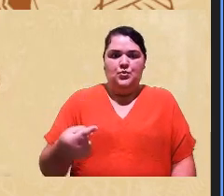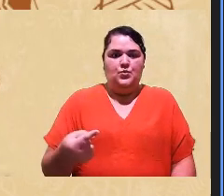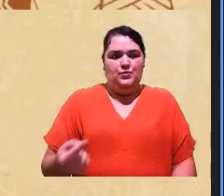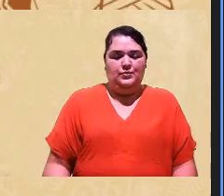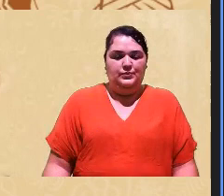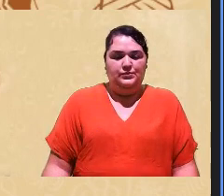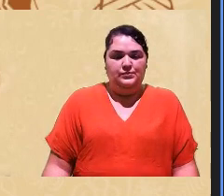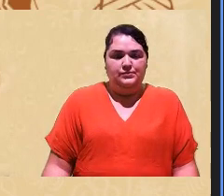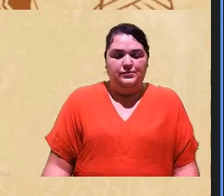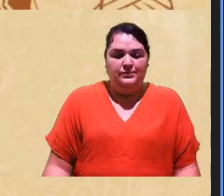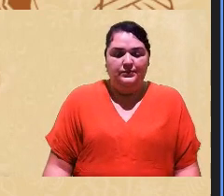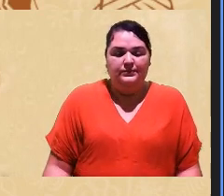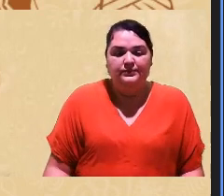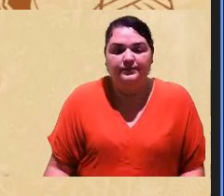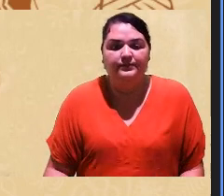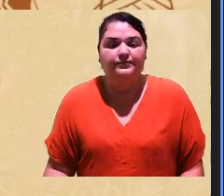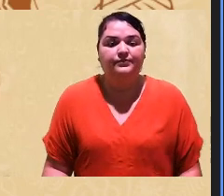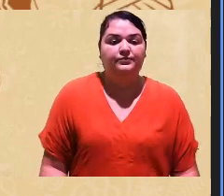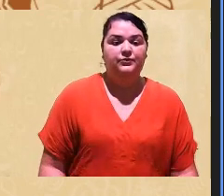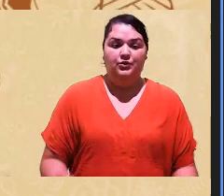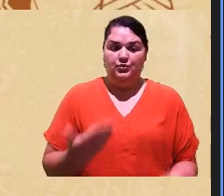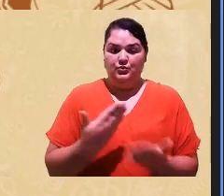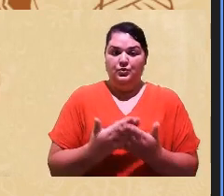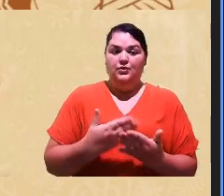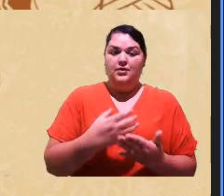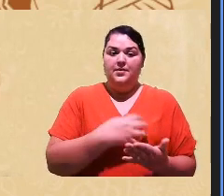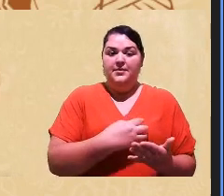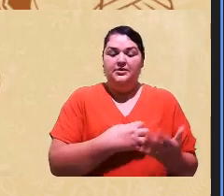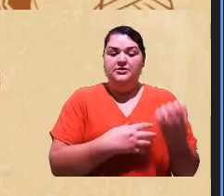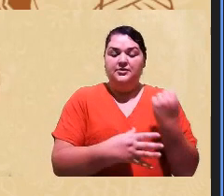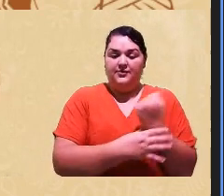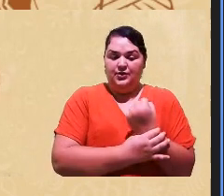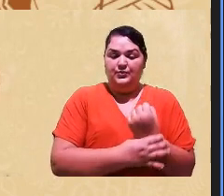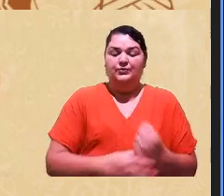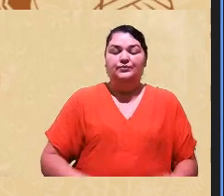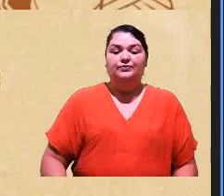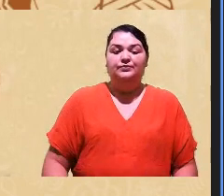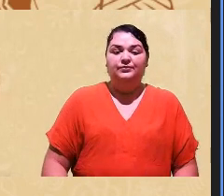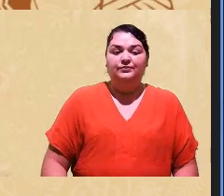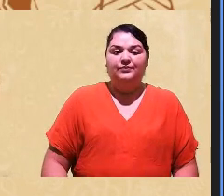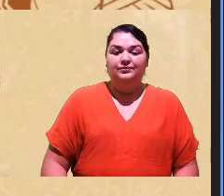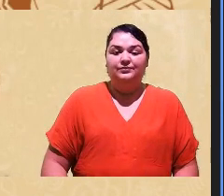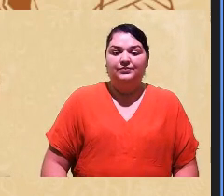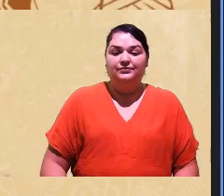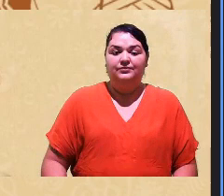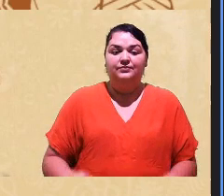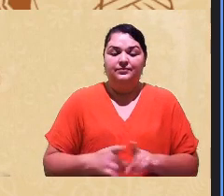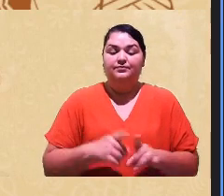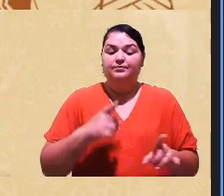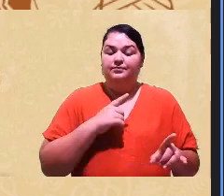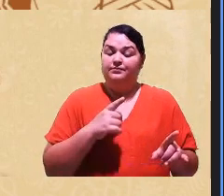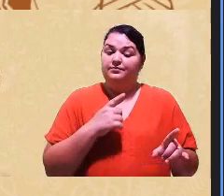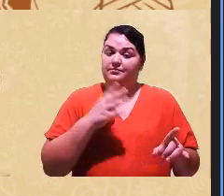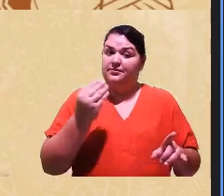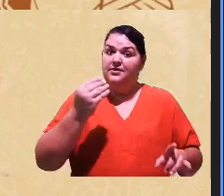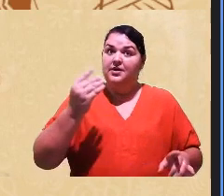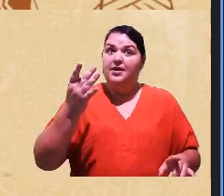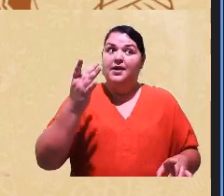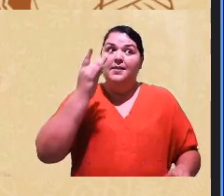eu estudei em Salvador né tem um movimento uma presença muito grande